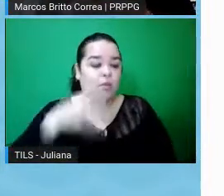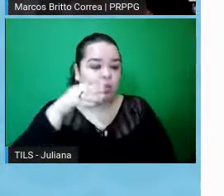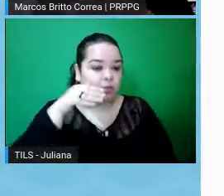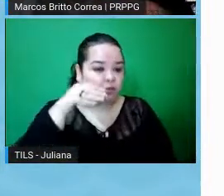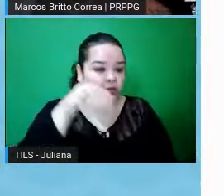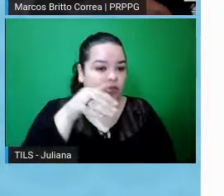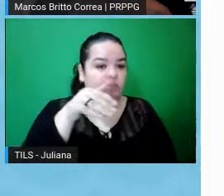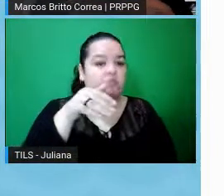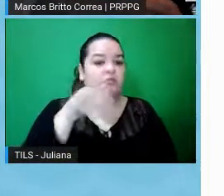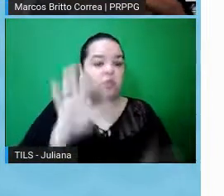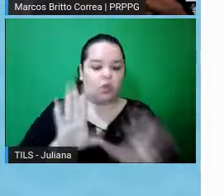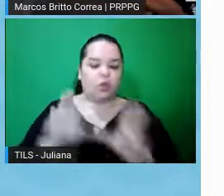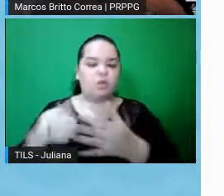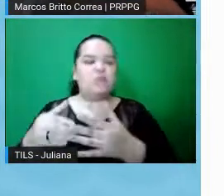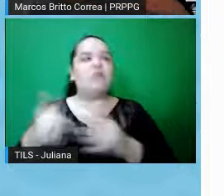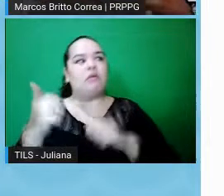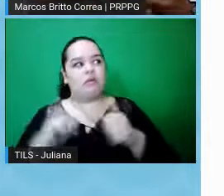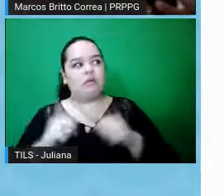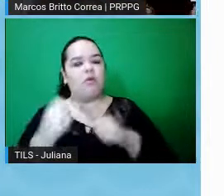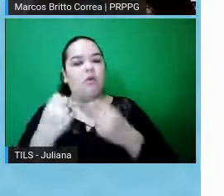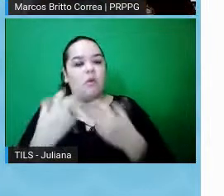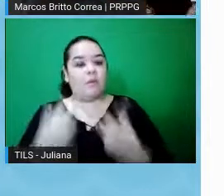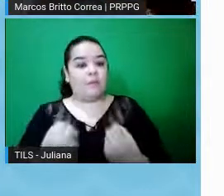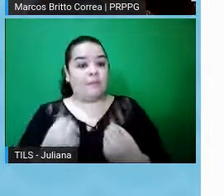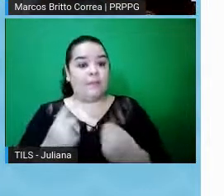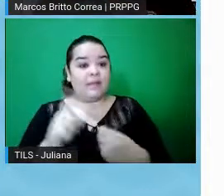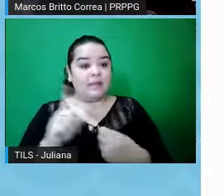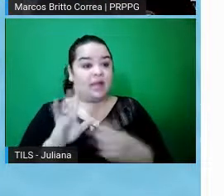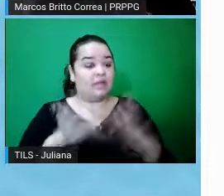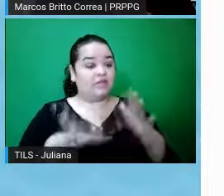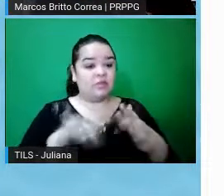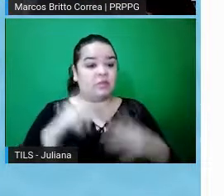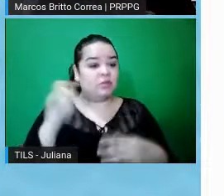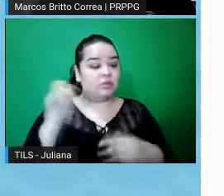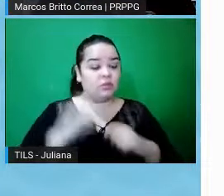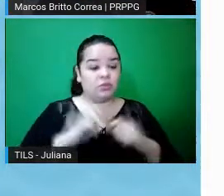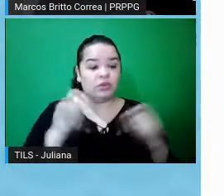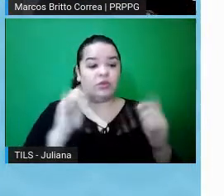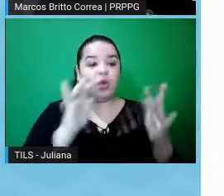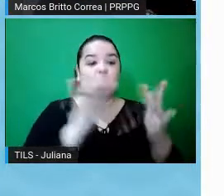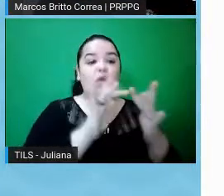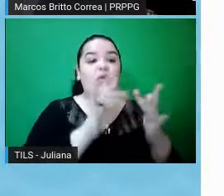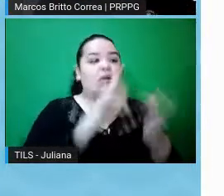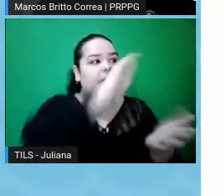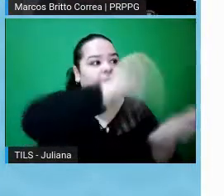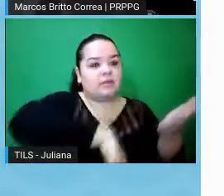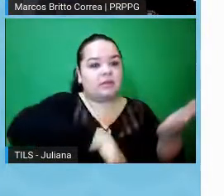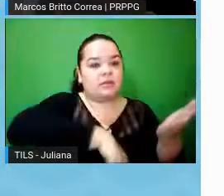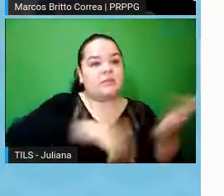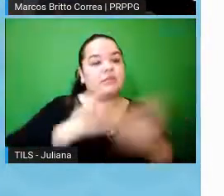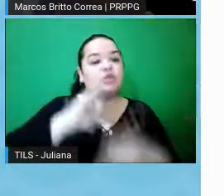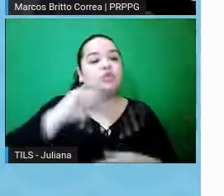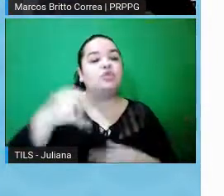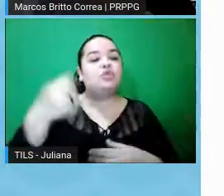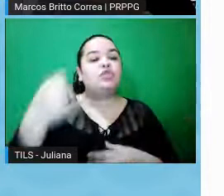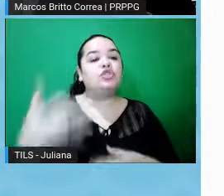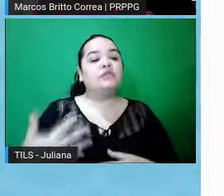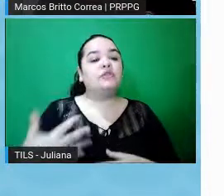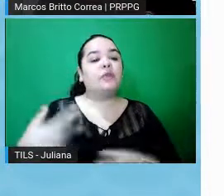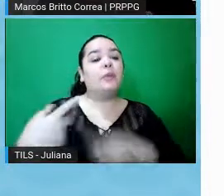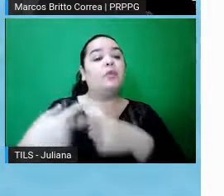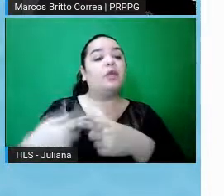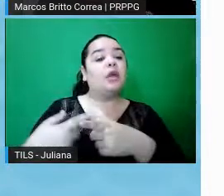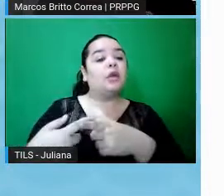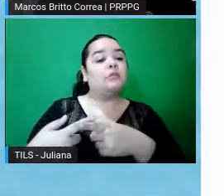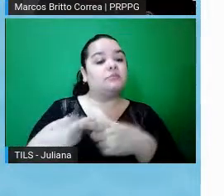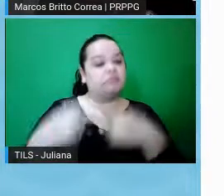do âmbito do comitê, mas quando não é possível, né, a assinatura de um termo, isso tem que ser justificado, e tem um campo para isso específico dentro